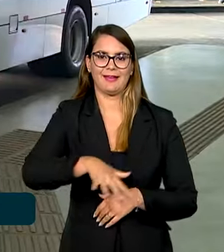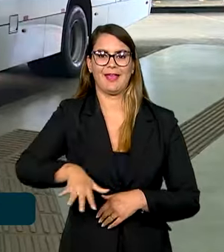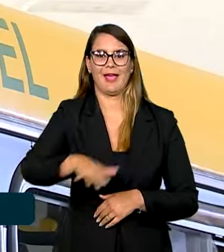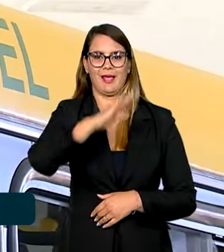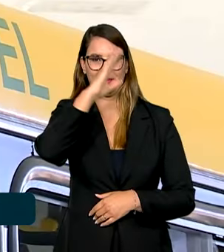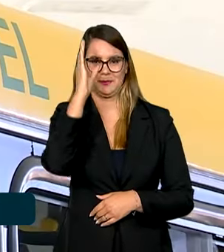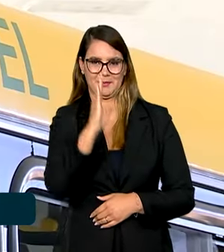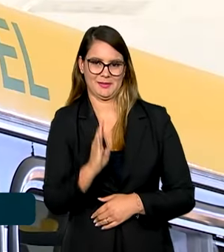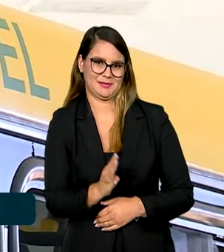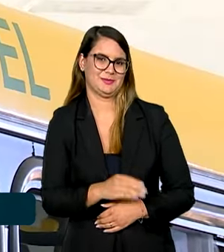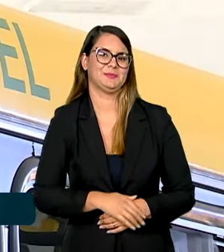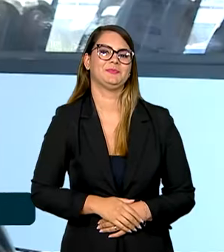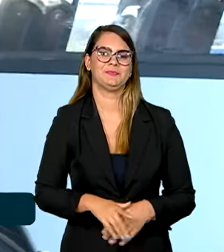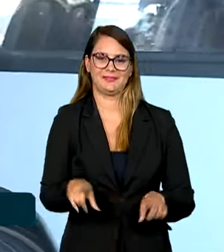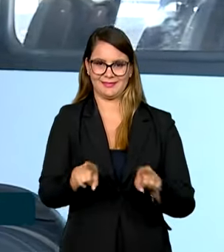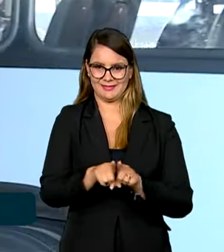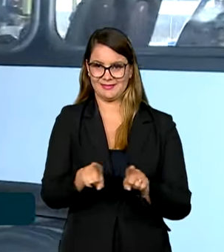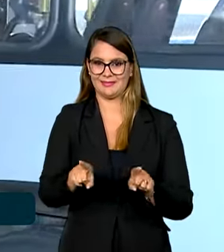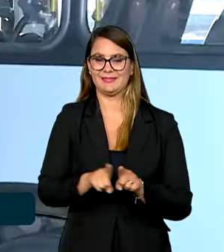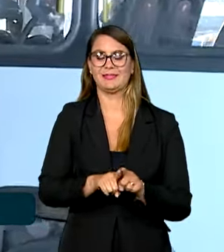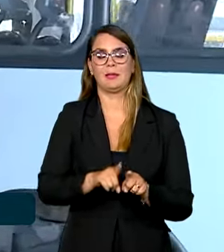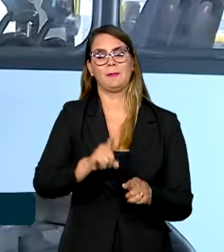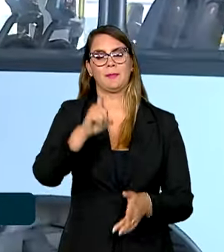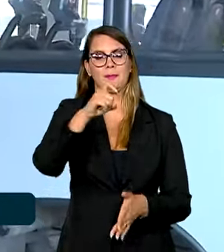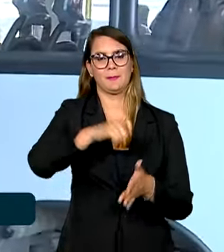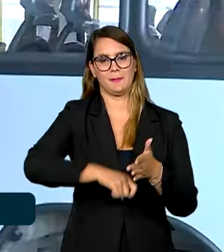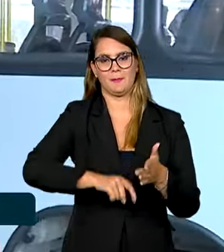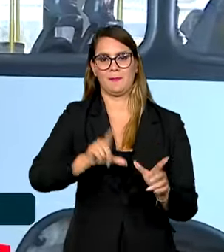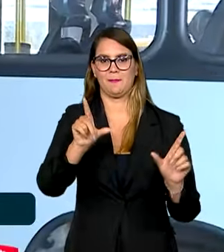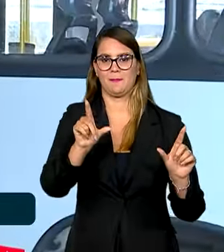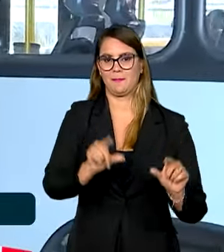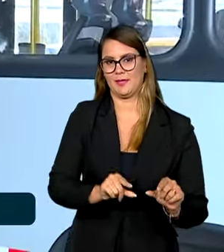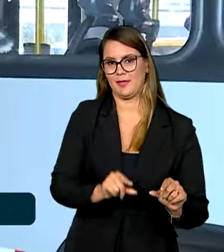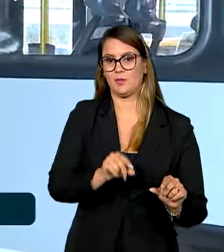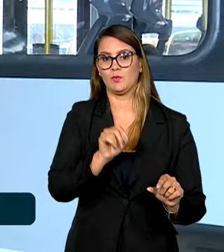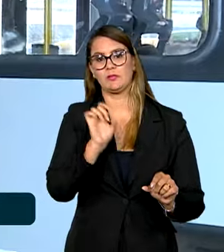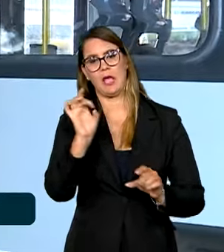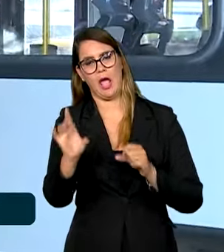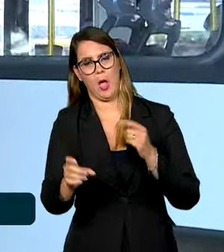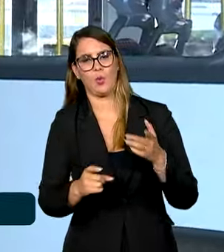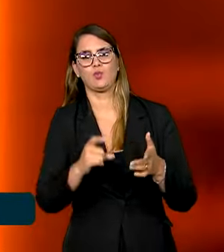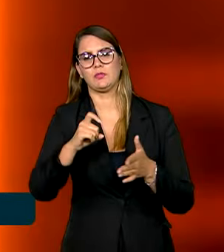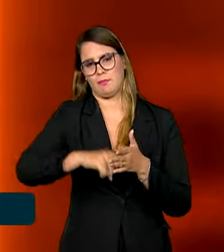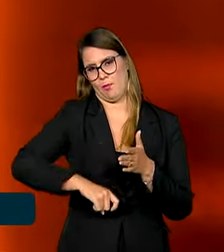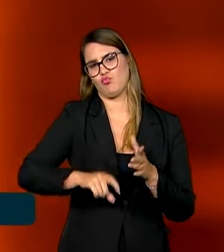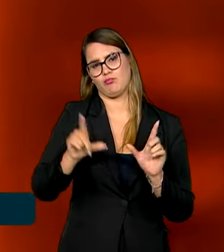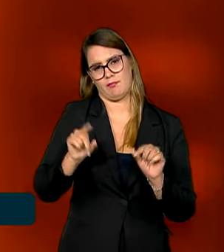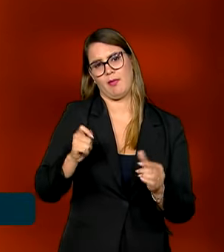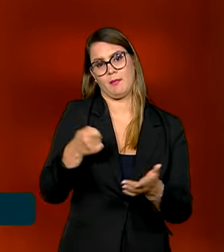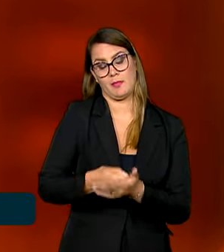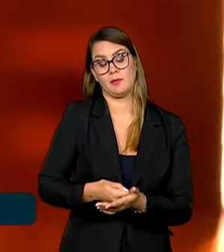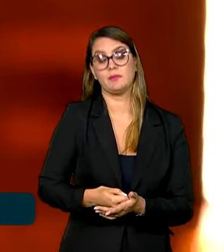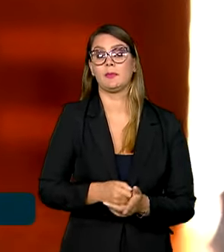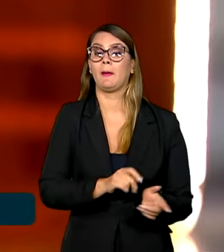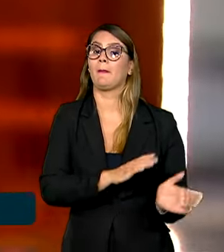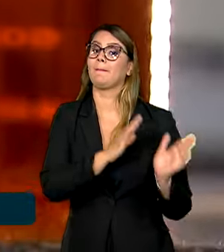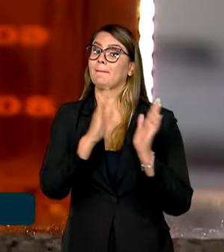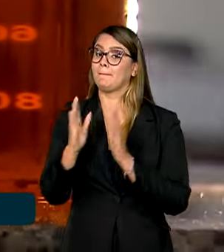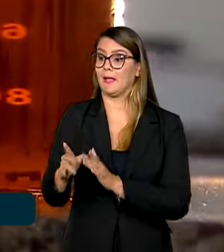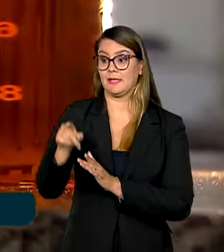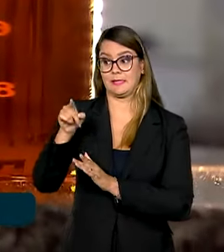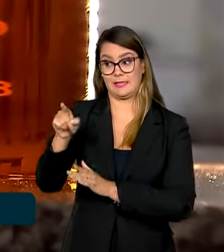nacional, além de alíquotas diferenciadas em alguns impostos. Em contrapartida,